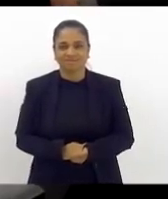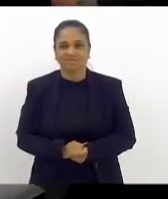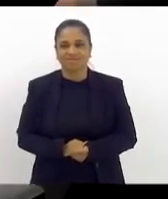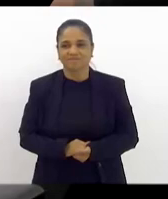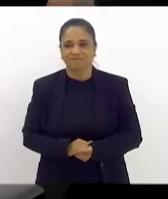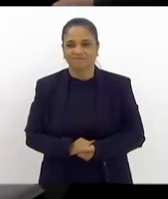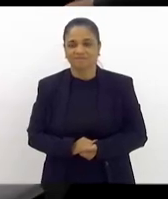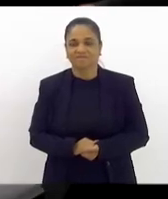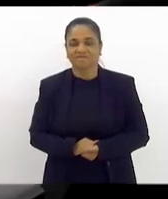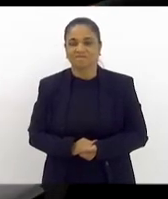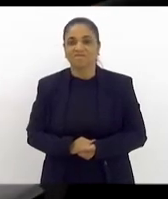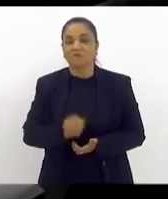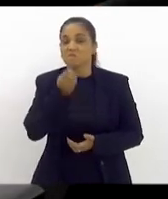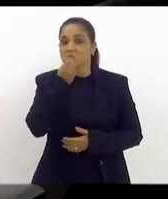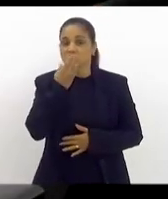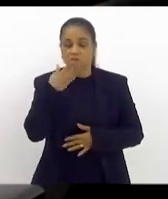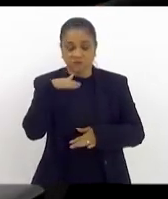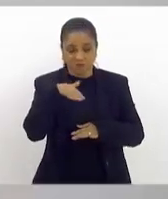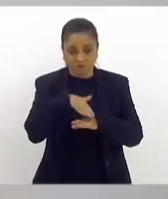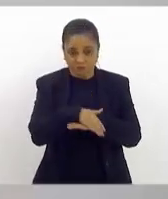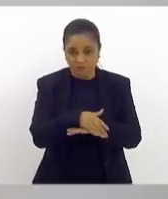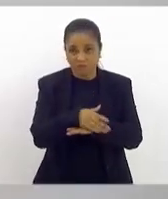Boa noite, senhoras e senhores.